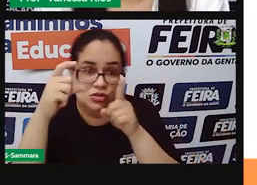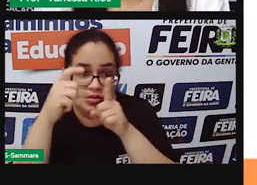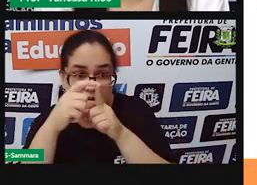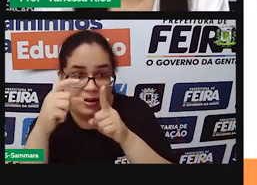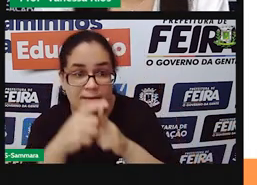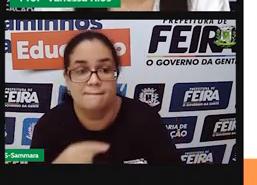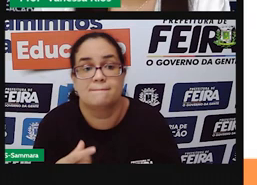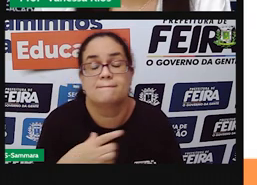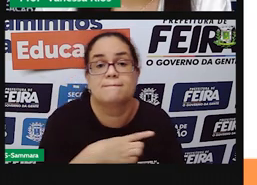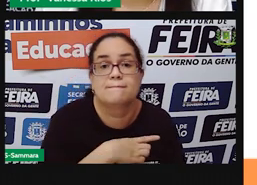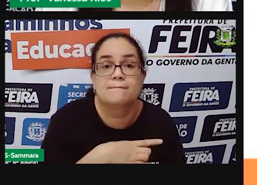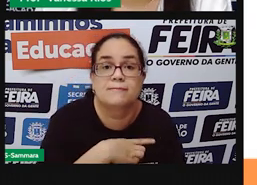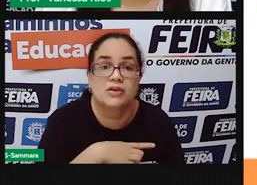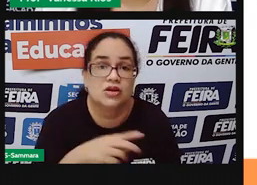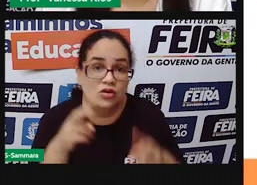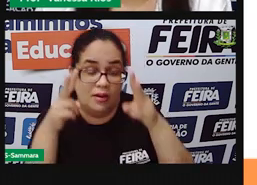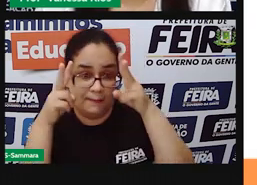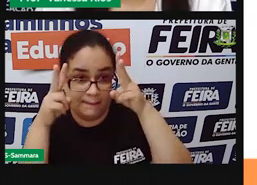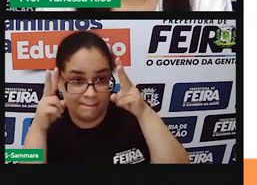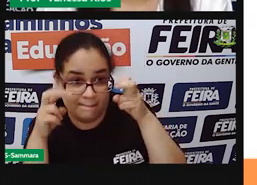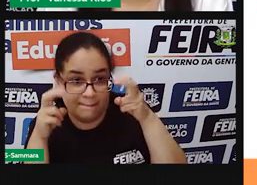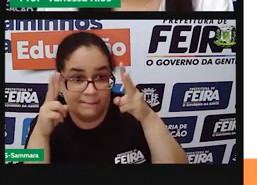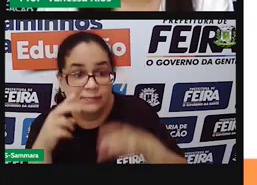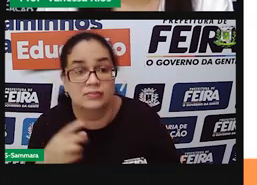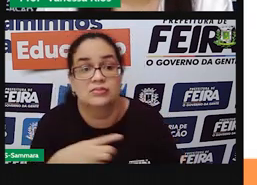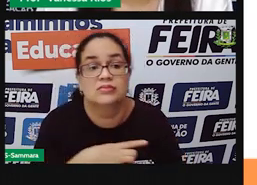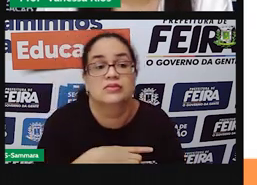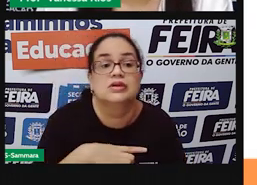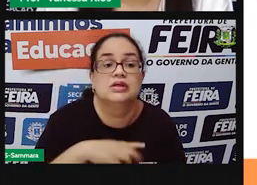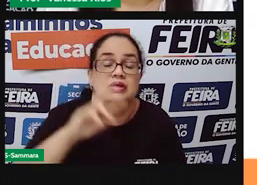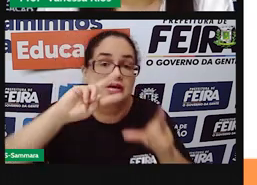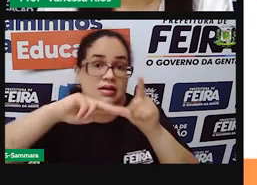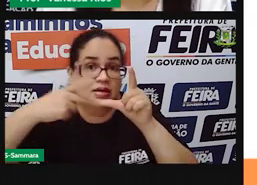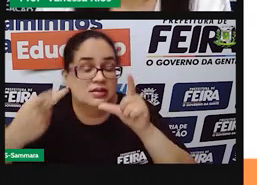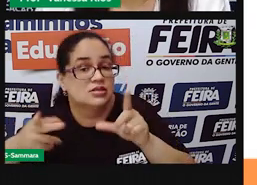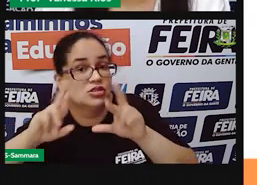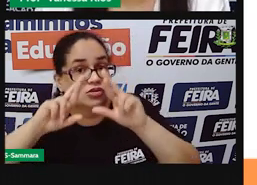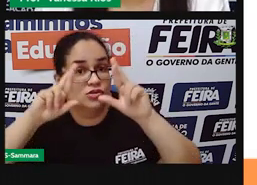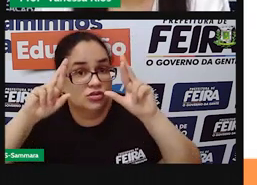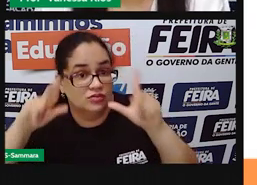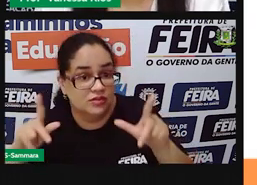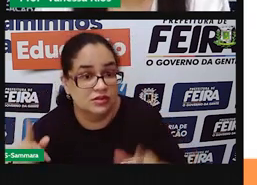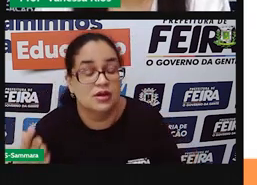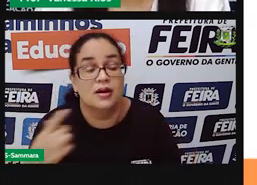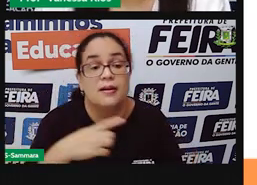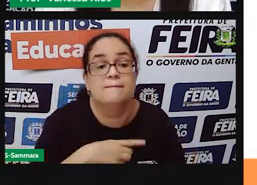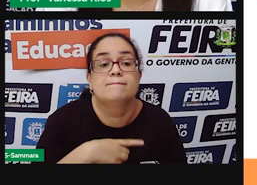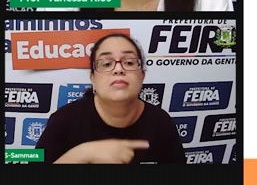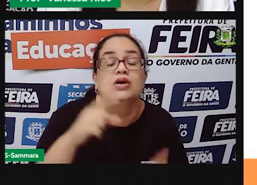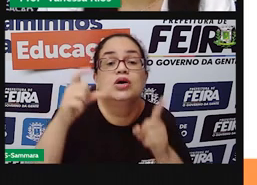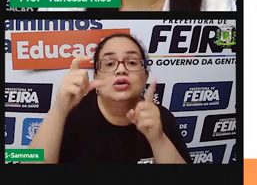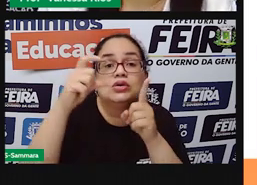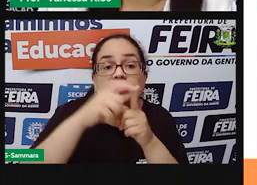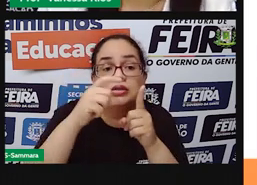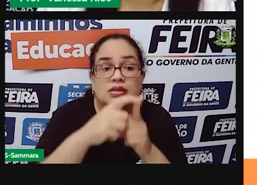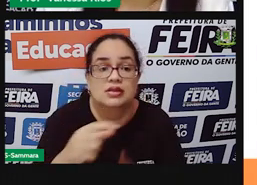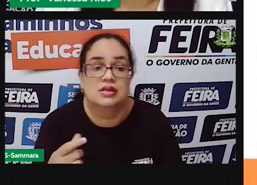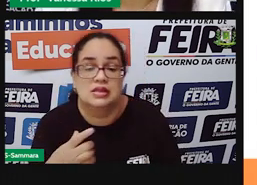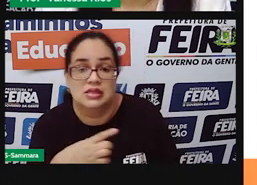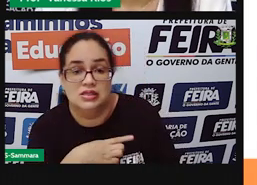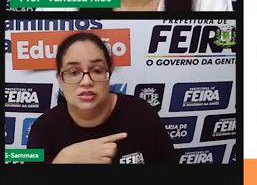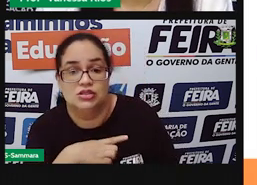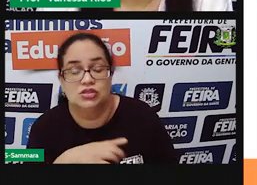A gente já observou que as palavras, elas recebem classificações diferentes, porque as palavras, elas têm funções